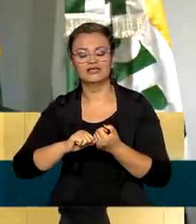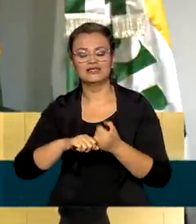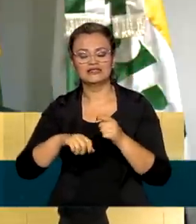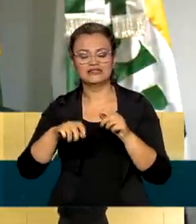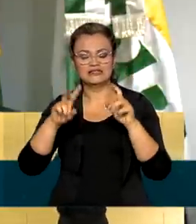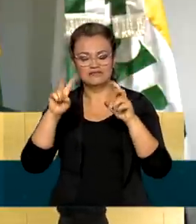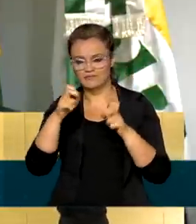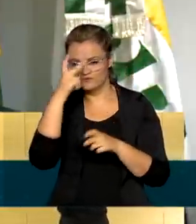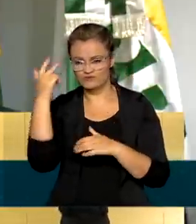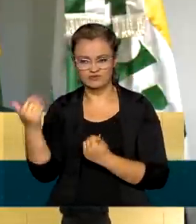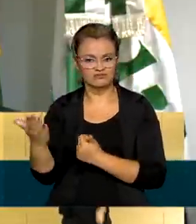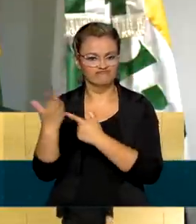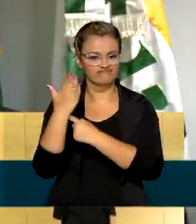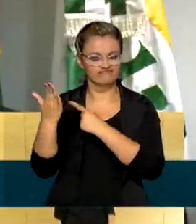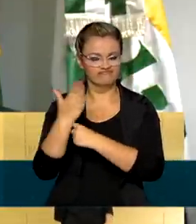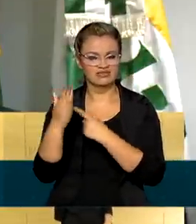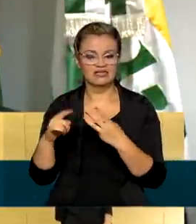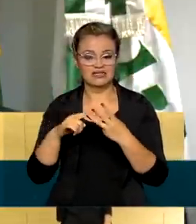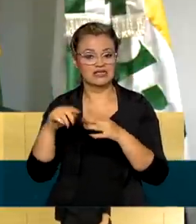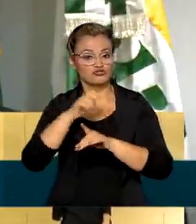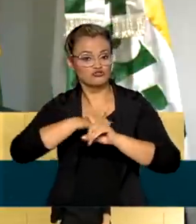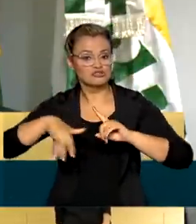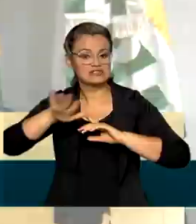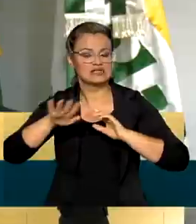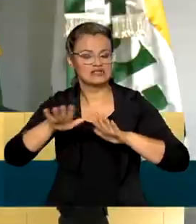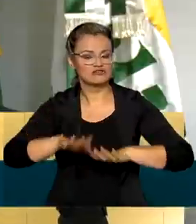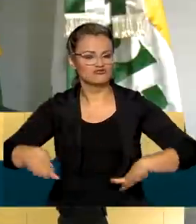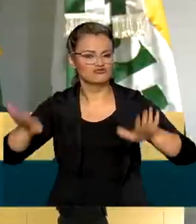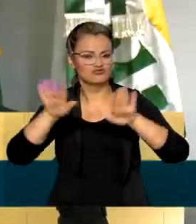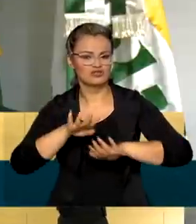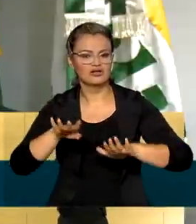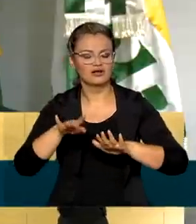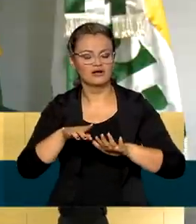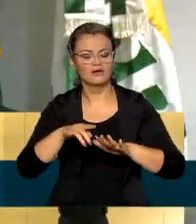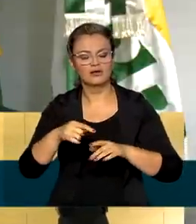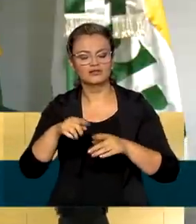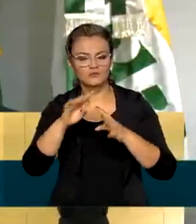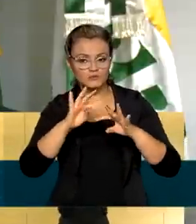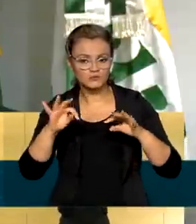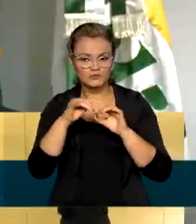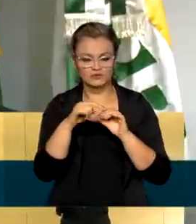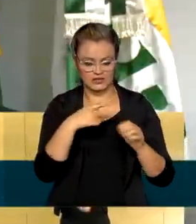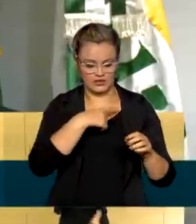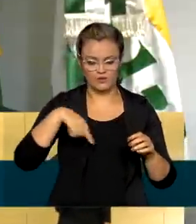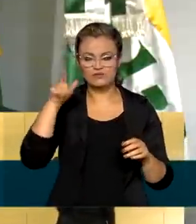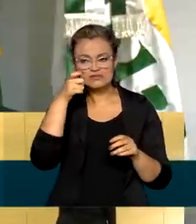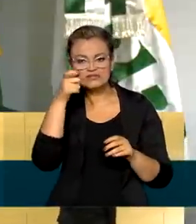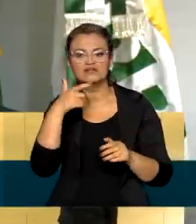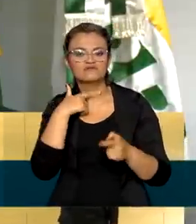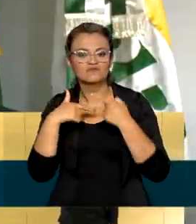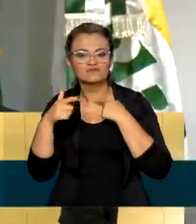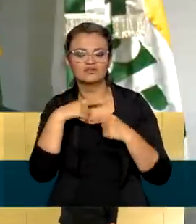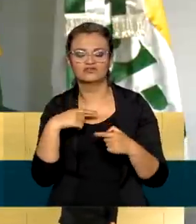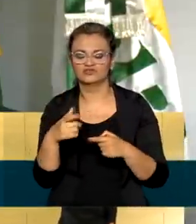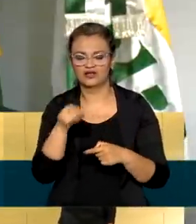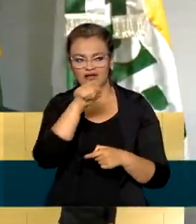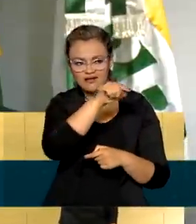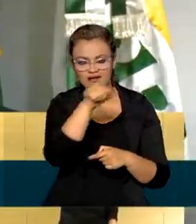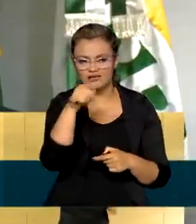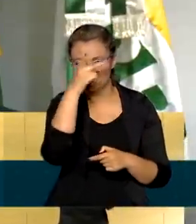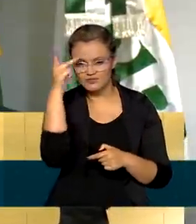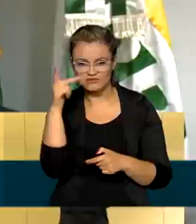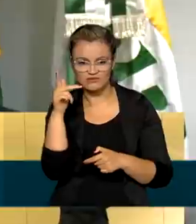acionistas e à sociedade em geral, conciliando interesses de consumidores e